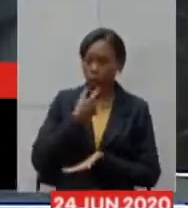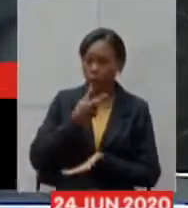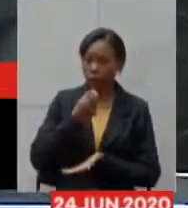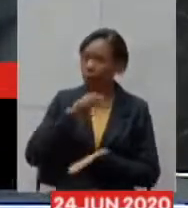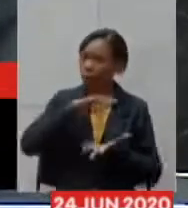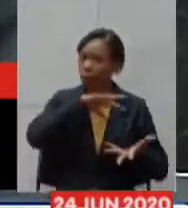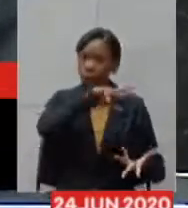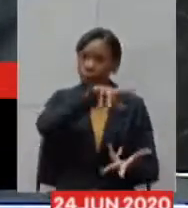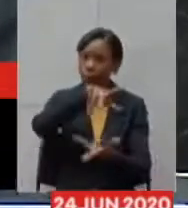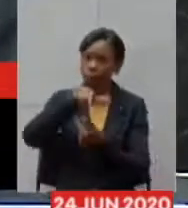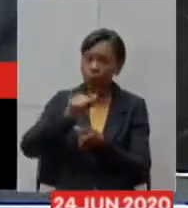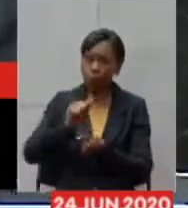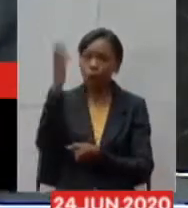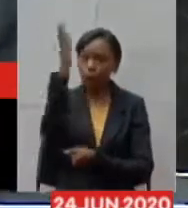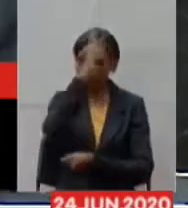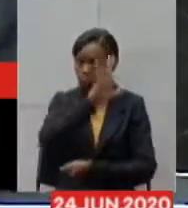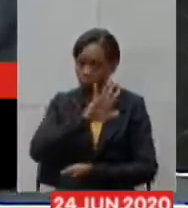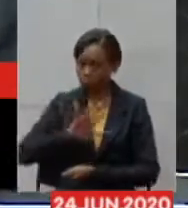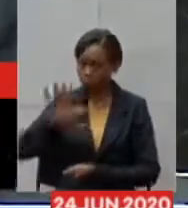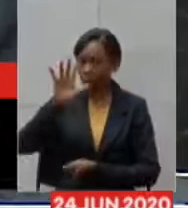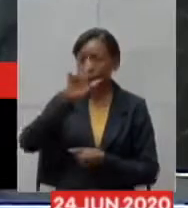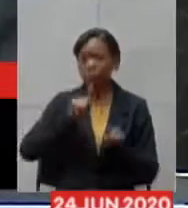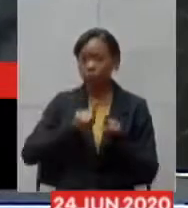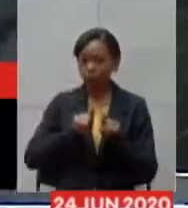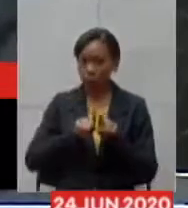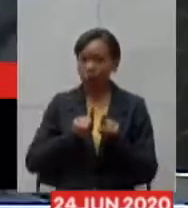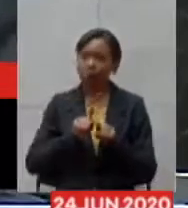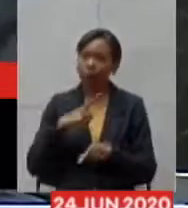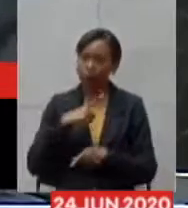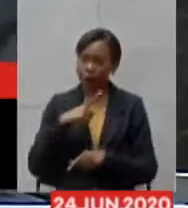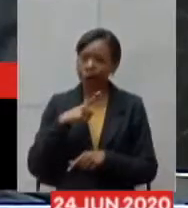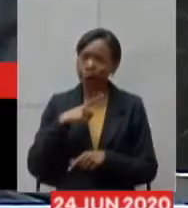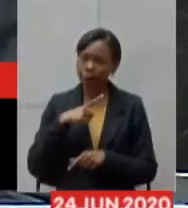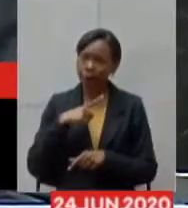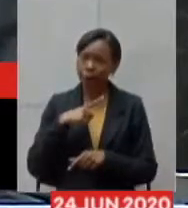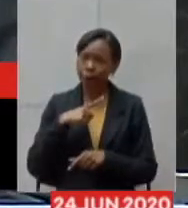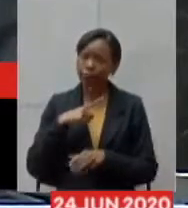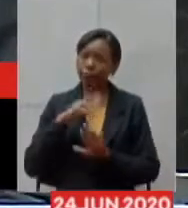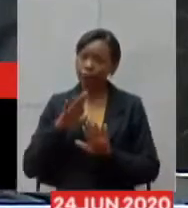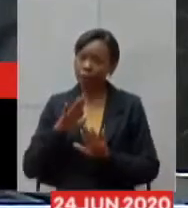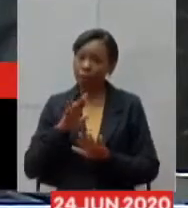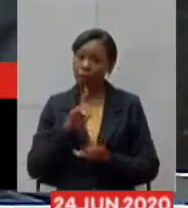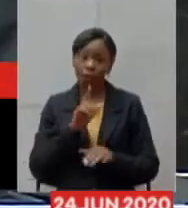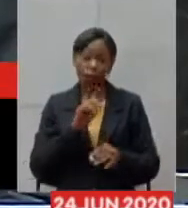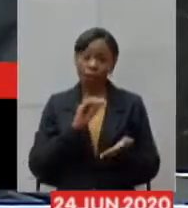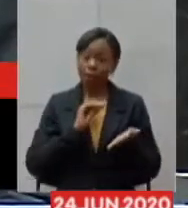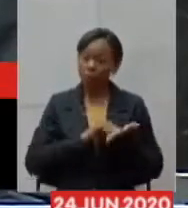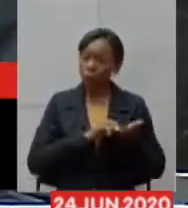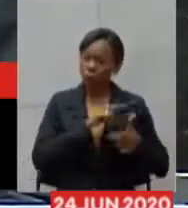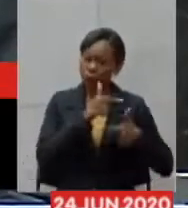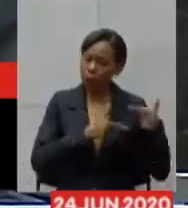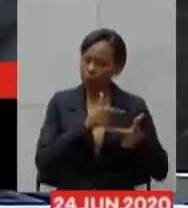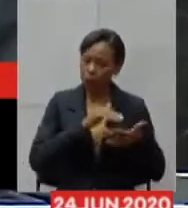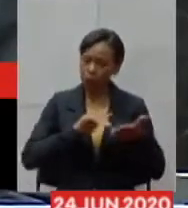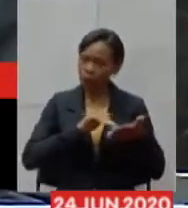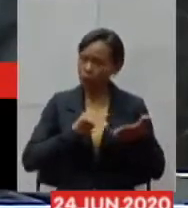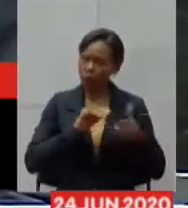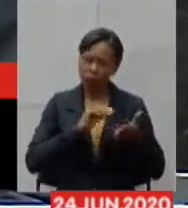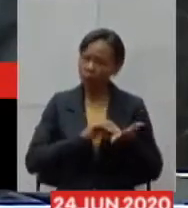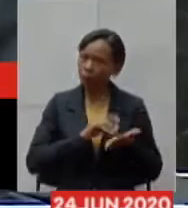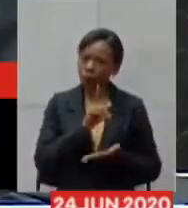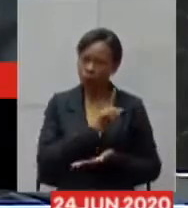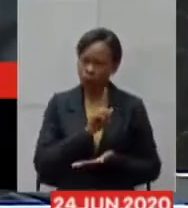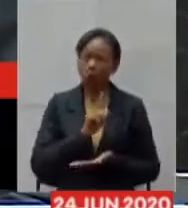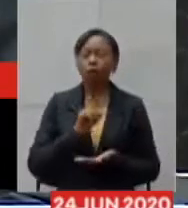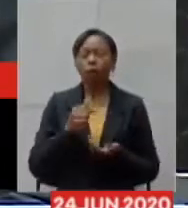e nacional como se não fosse uma ação eficiente da secretaria quando nós